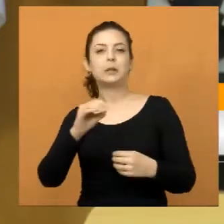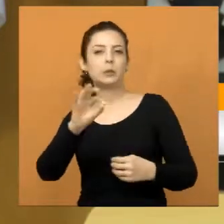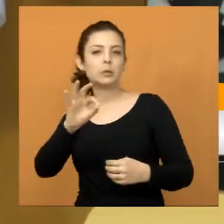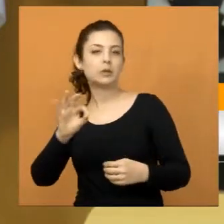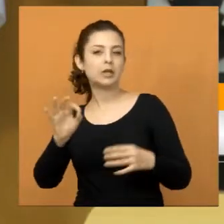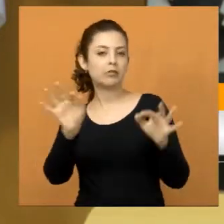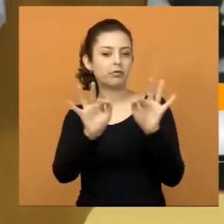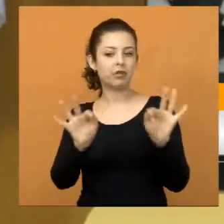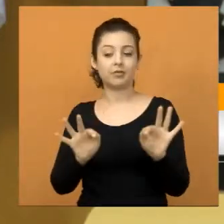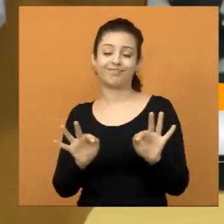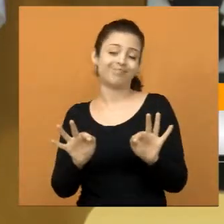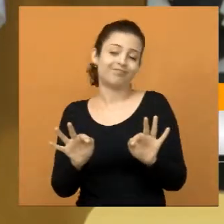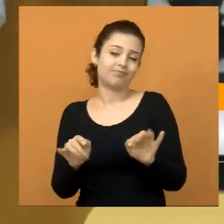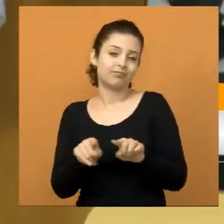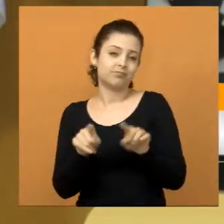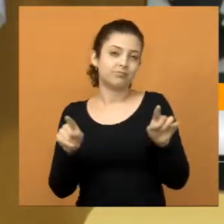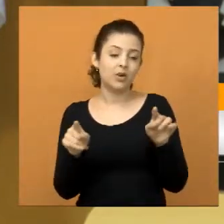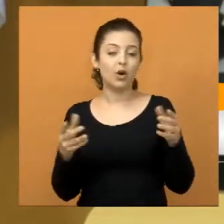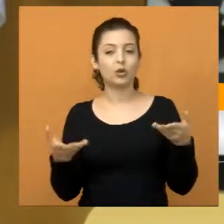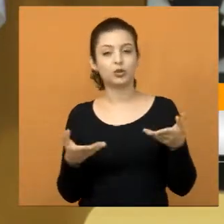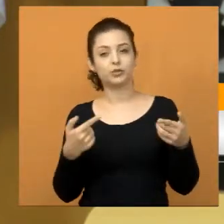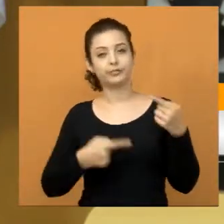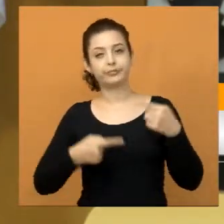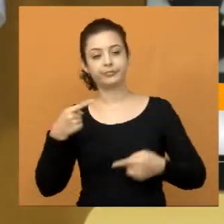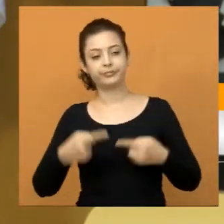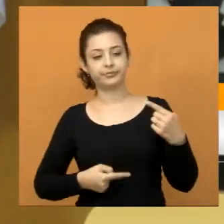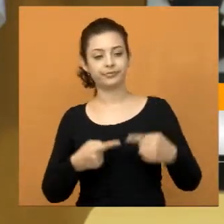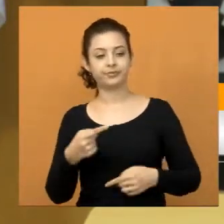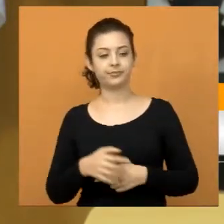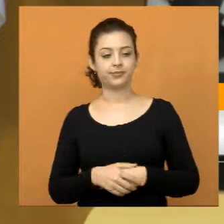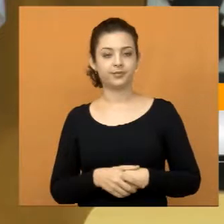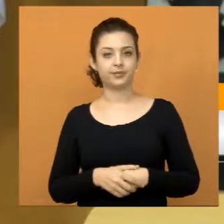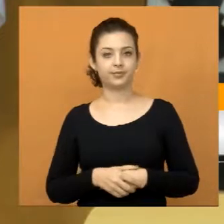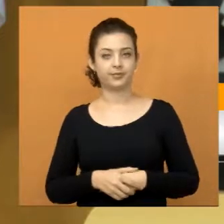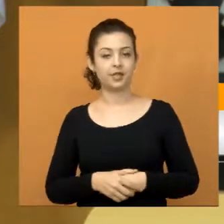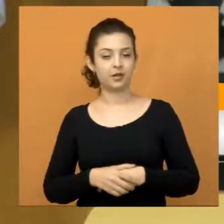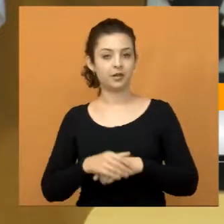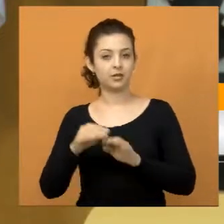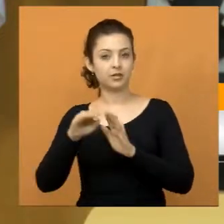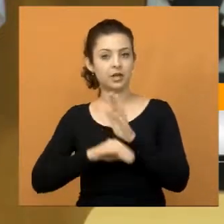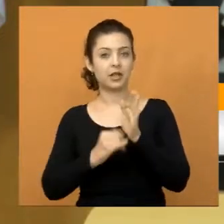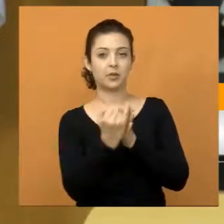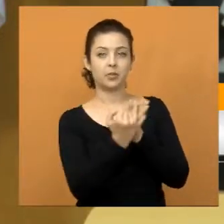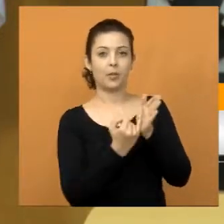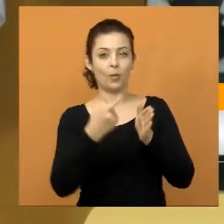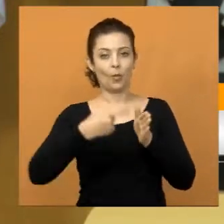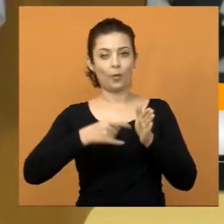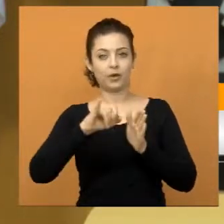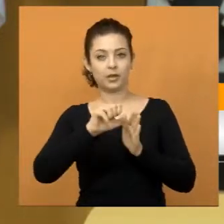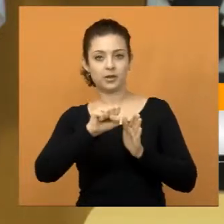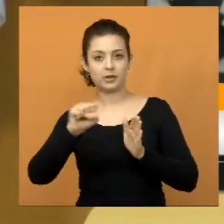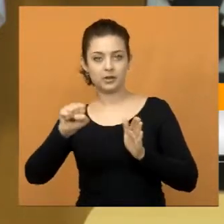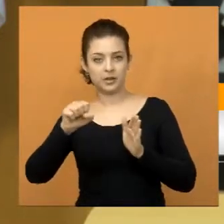Então, esse projeto hoje, por exemplo, da isenção do ISS,